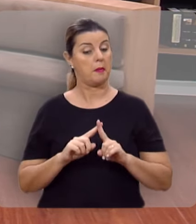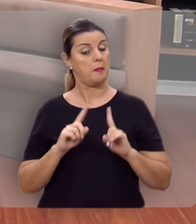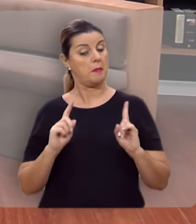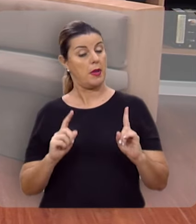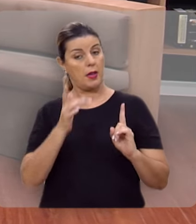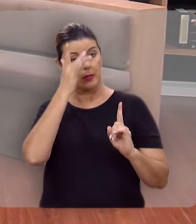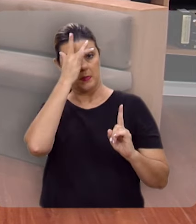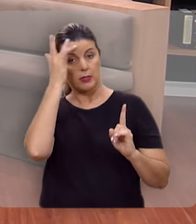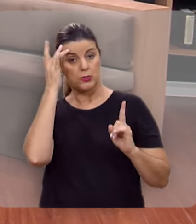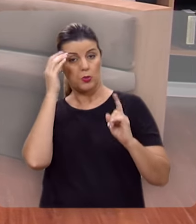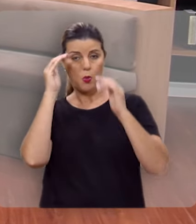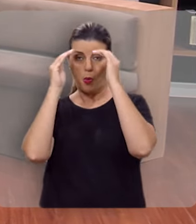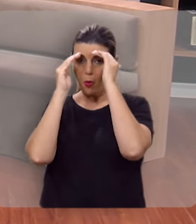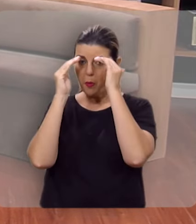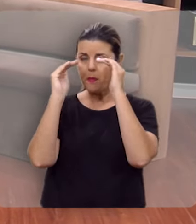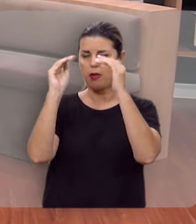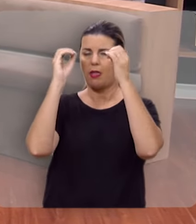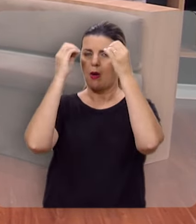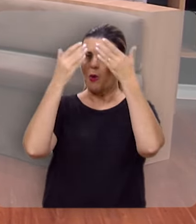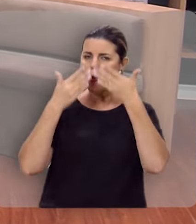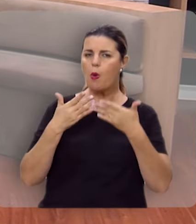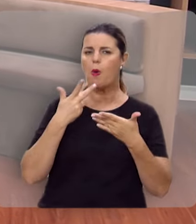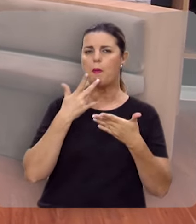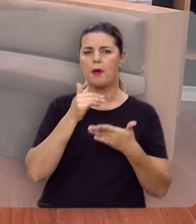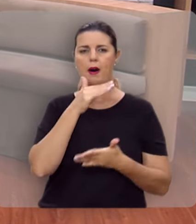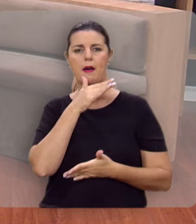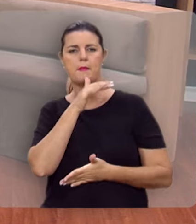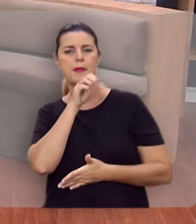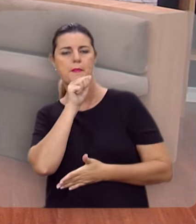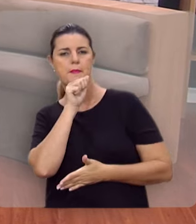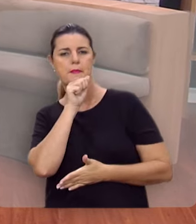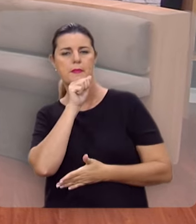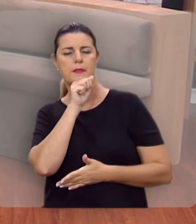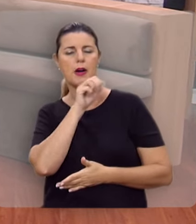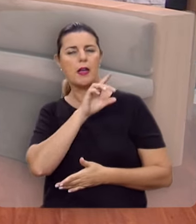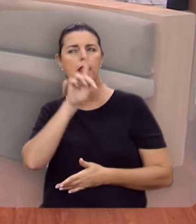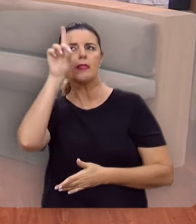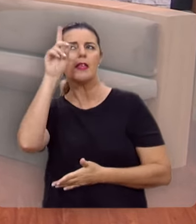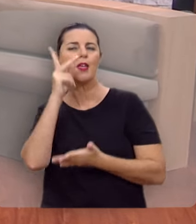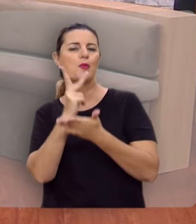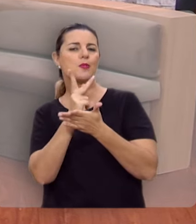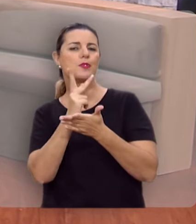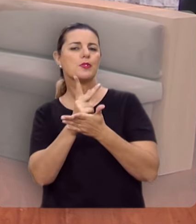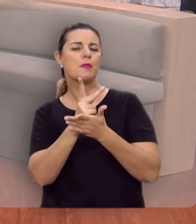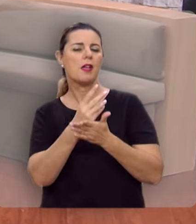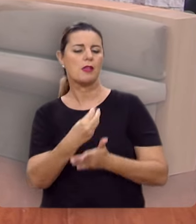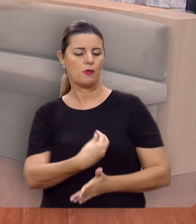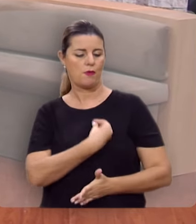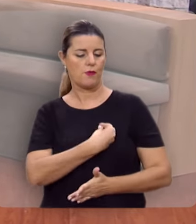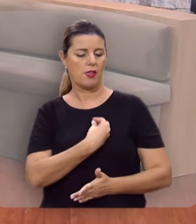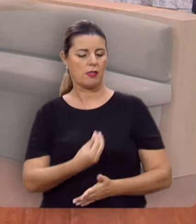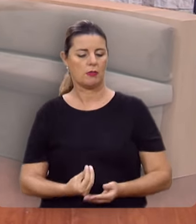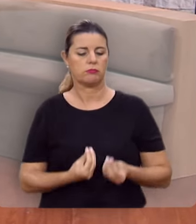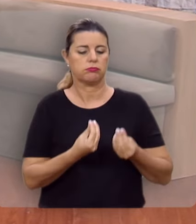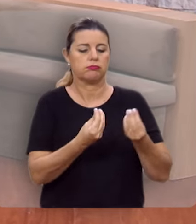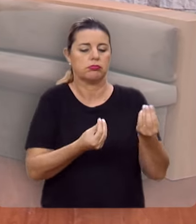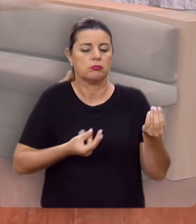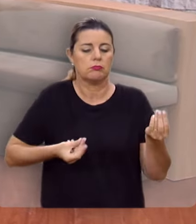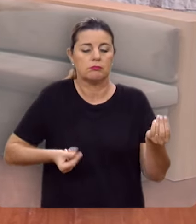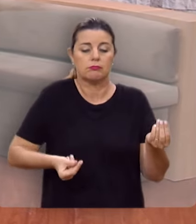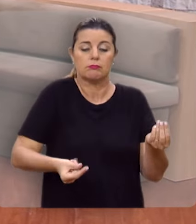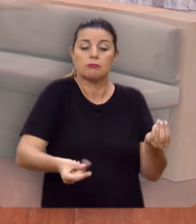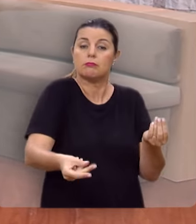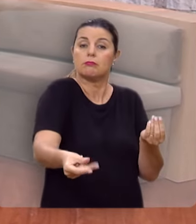Mas aqueles que honram e obedecem os pais, Deus mesmo lhes prolonga a vida.